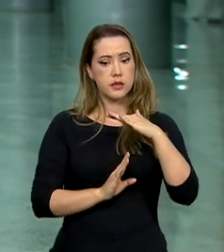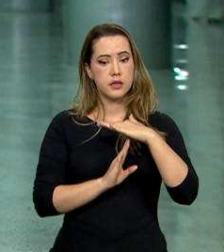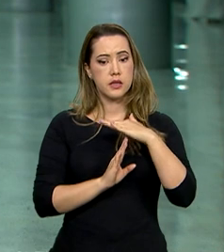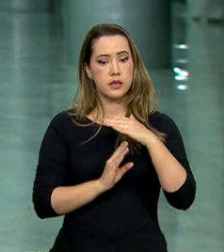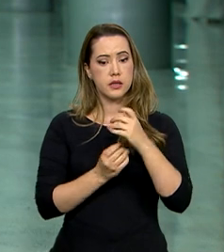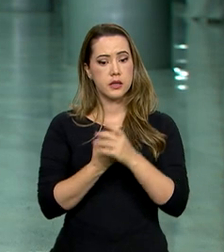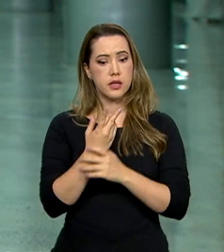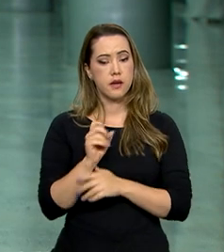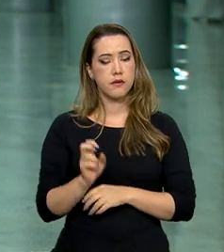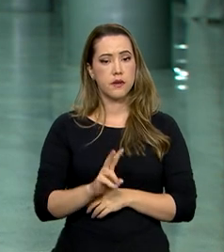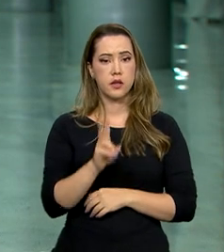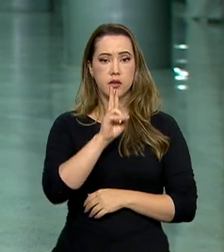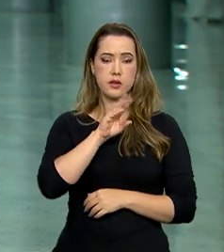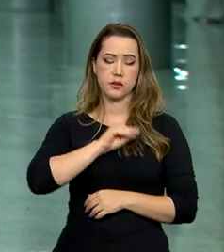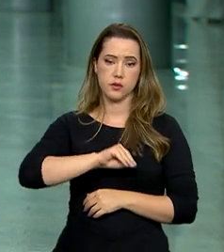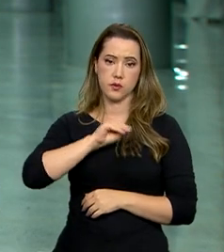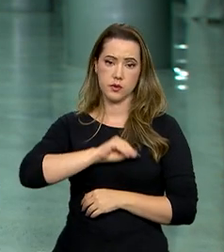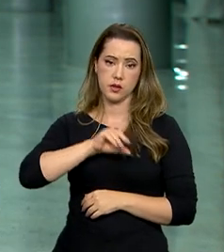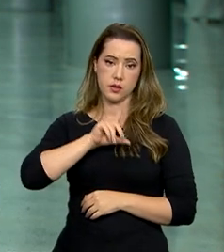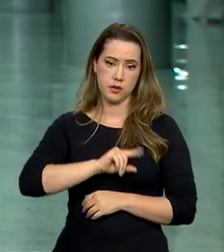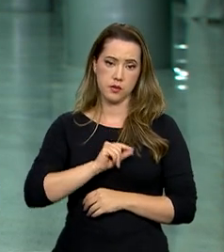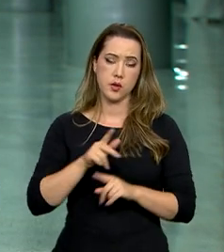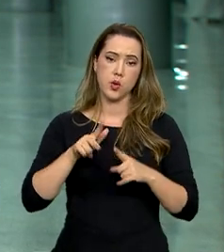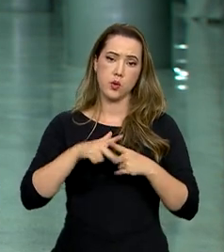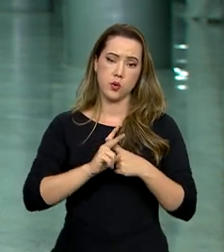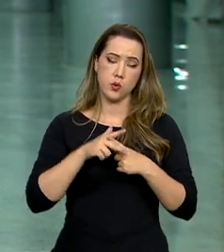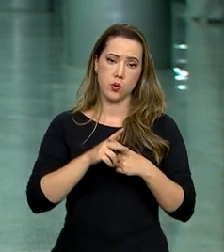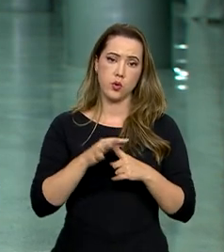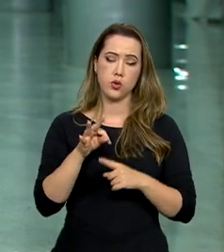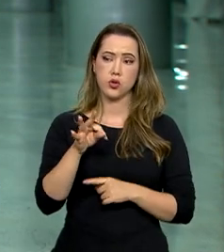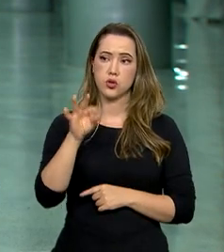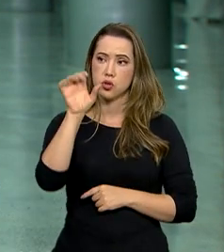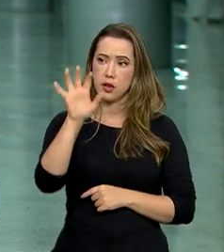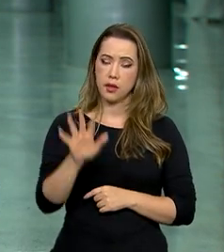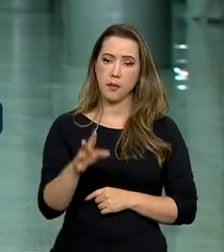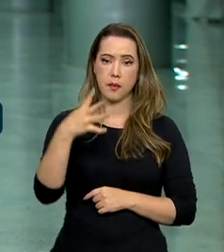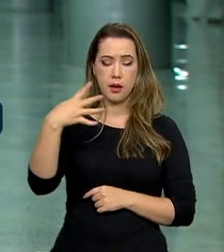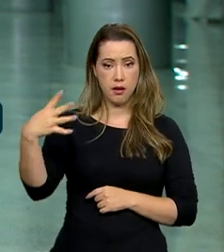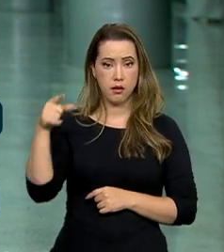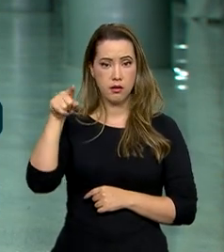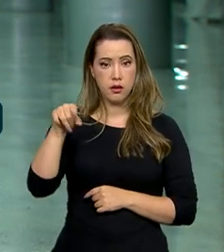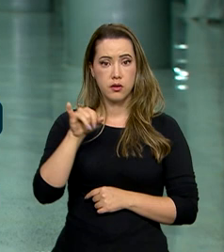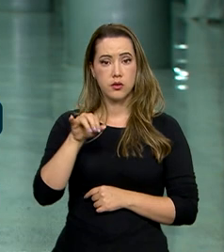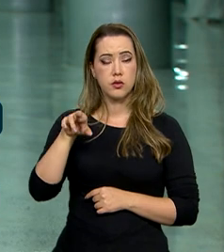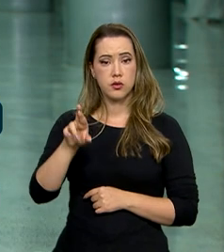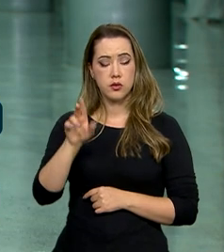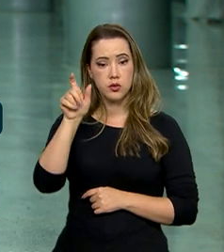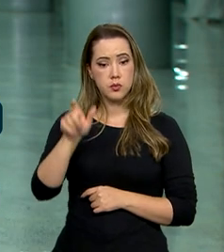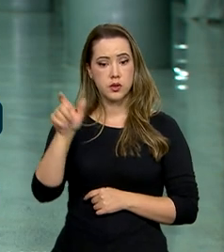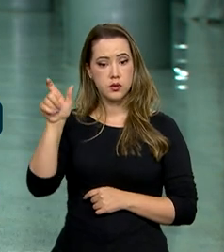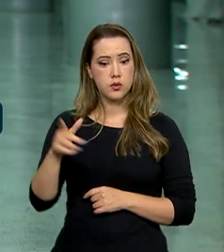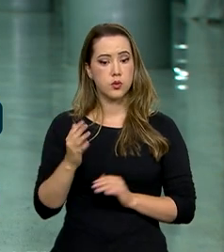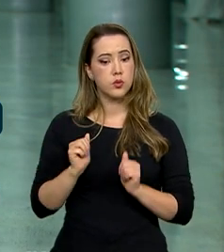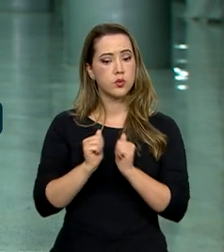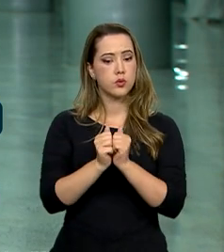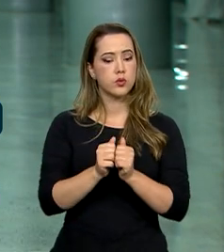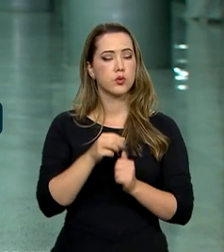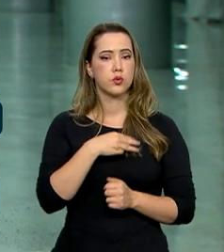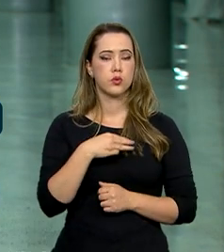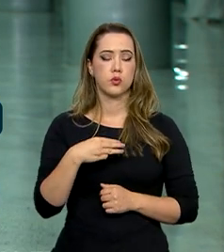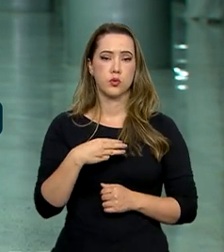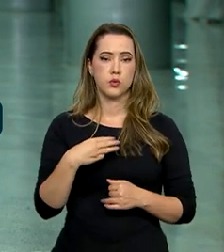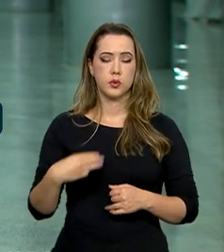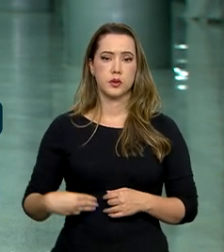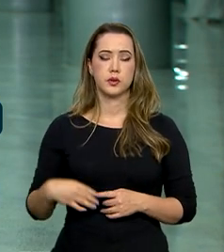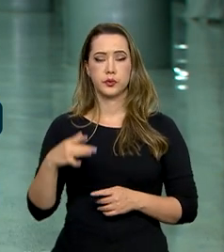a política de valorização do salário mínimo e corrige a tabela do imposto de renda da pessoa física. Acompanhado do ministro da Fazenda,